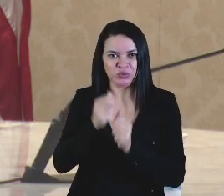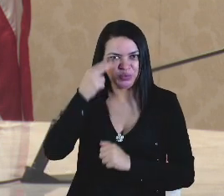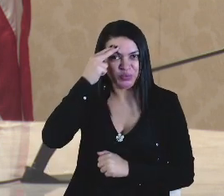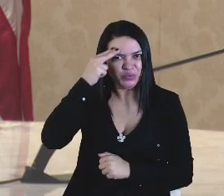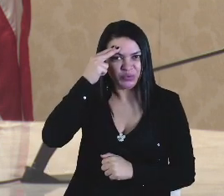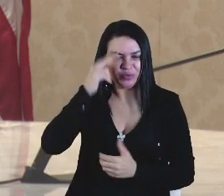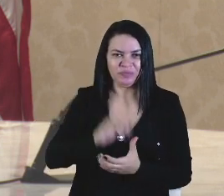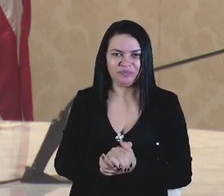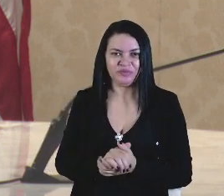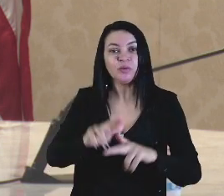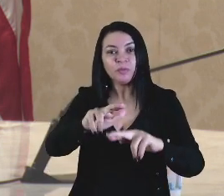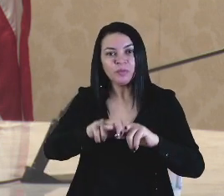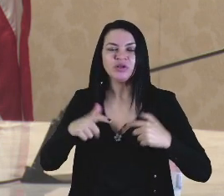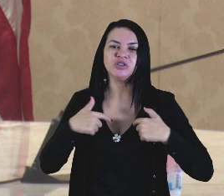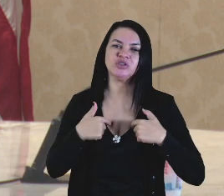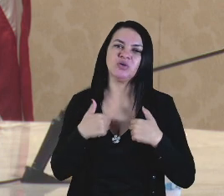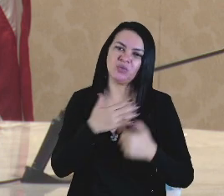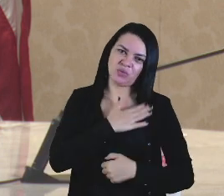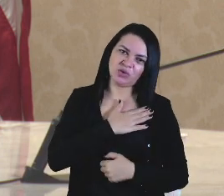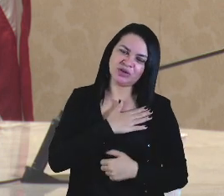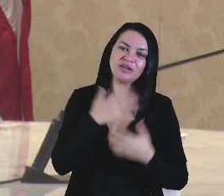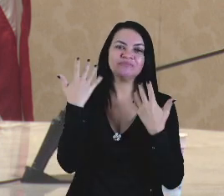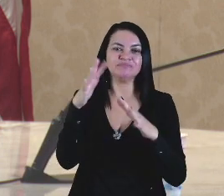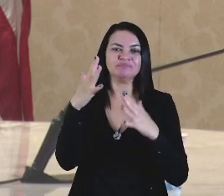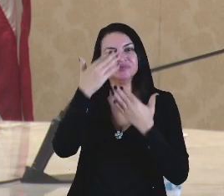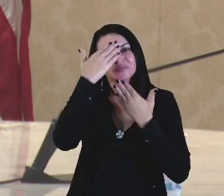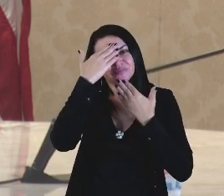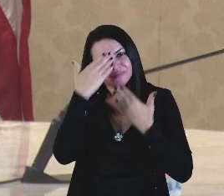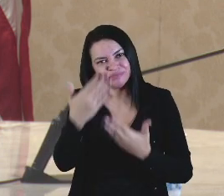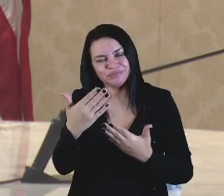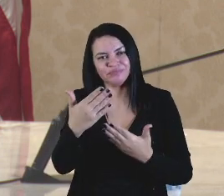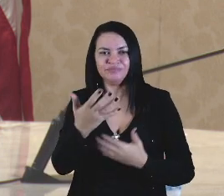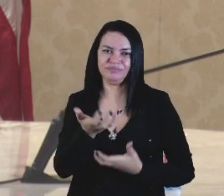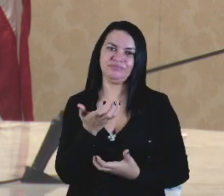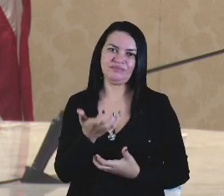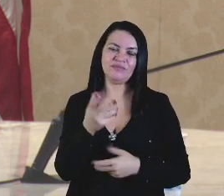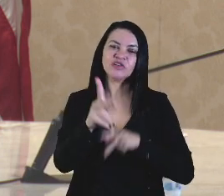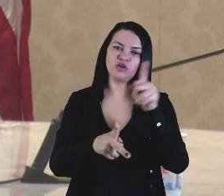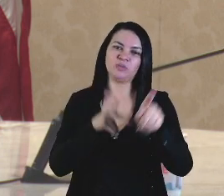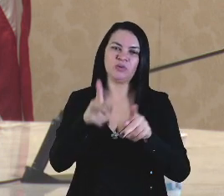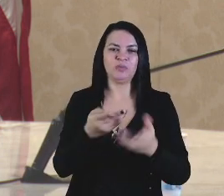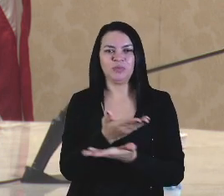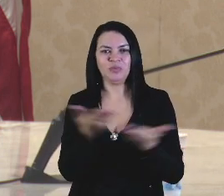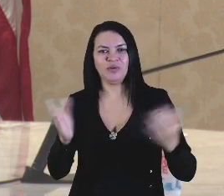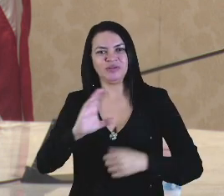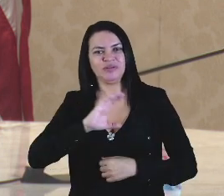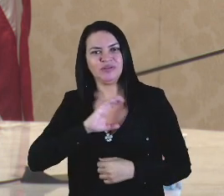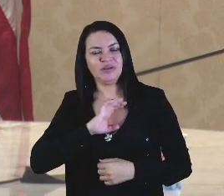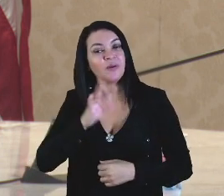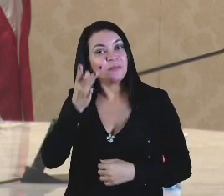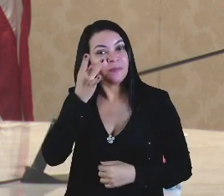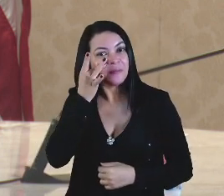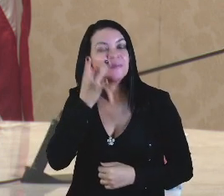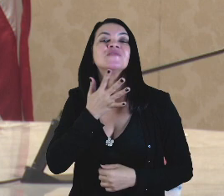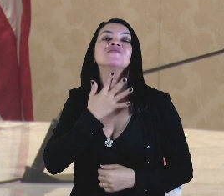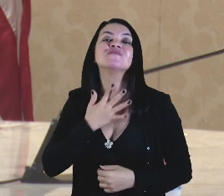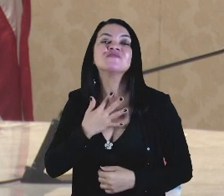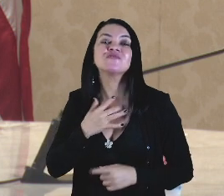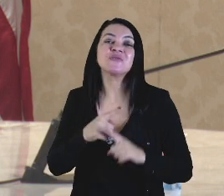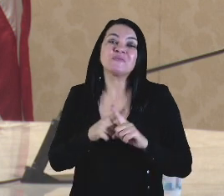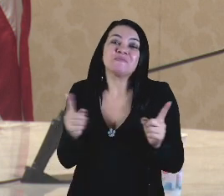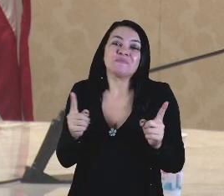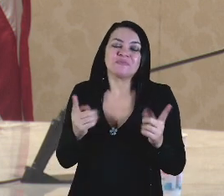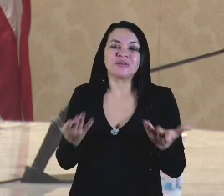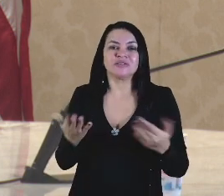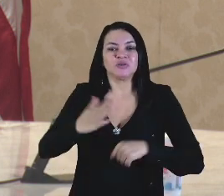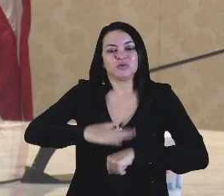fazer esta celebração de gratidão à população de Caxias presencialmente, presencialmente, mas